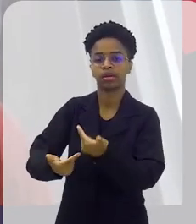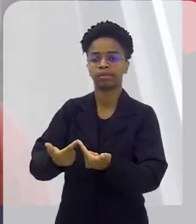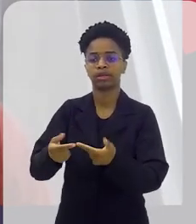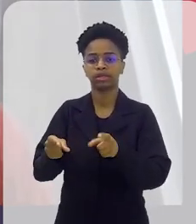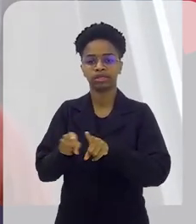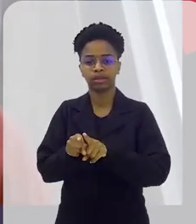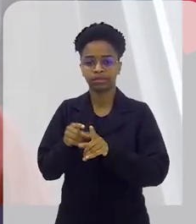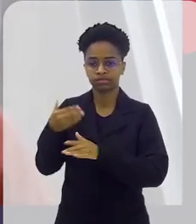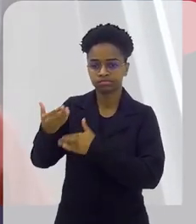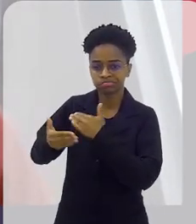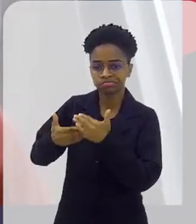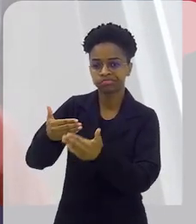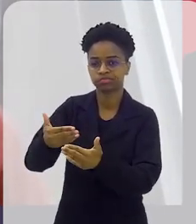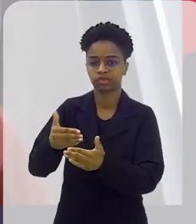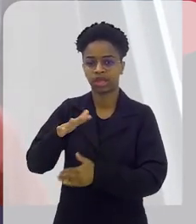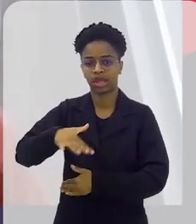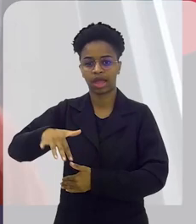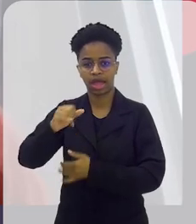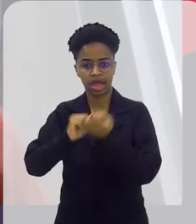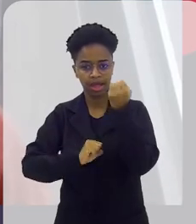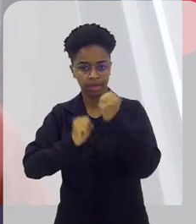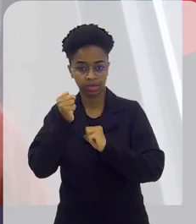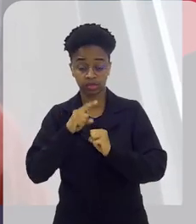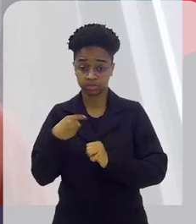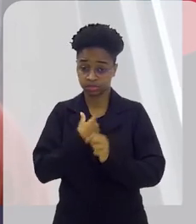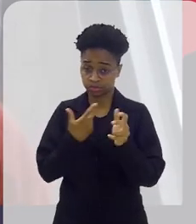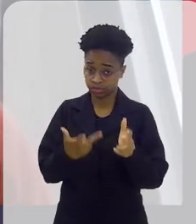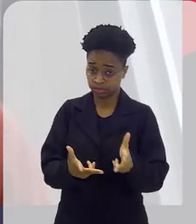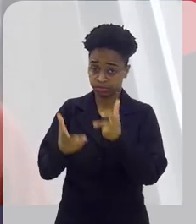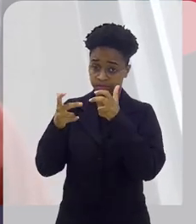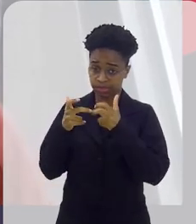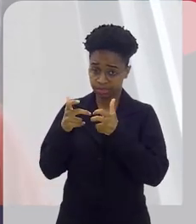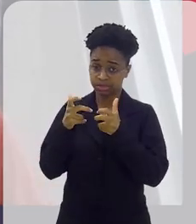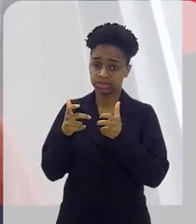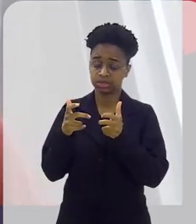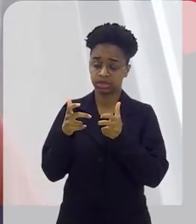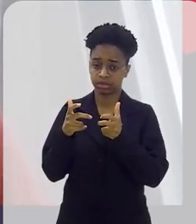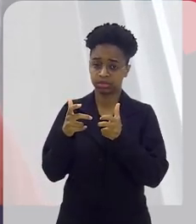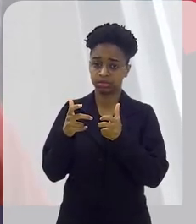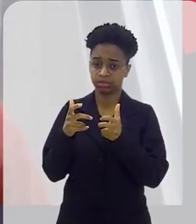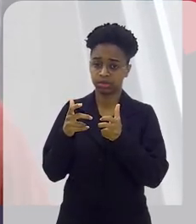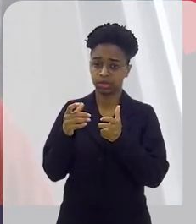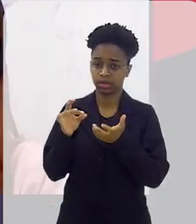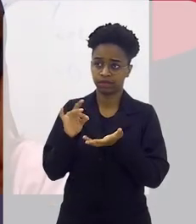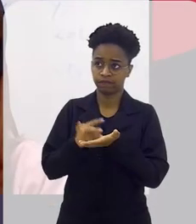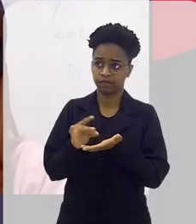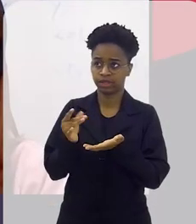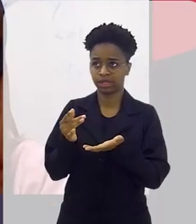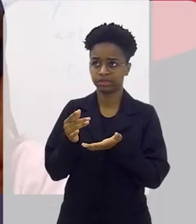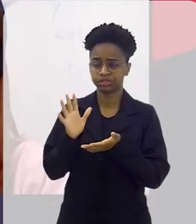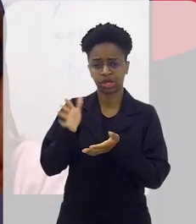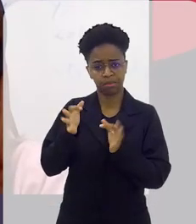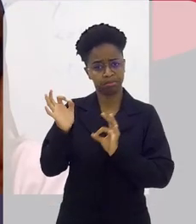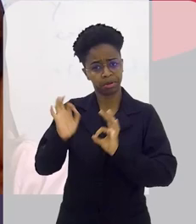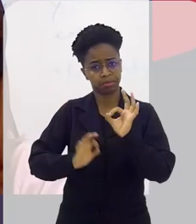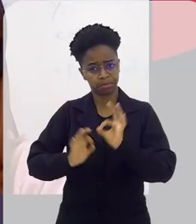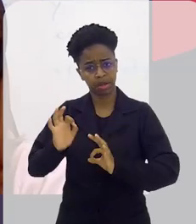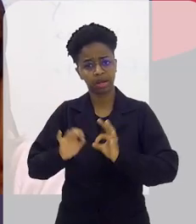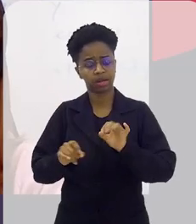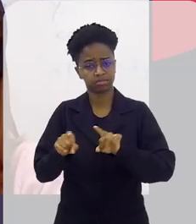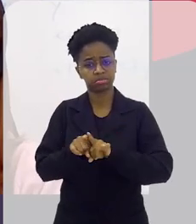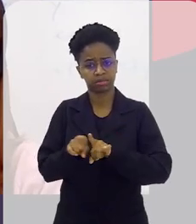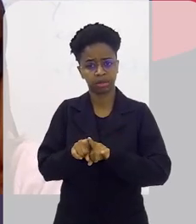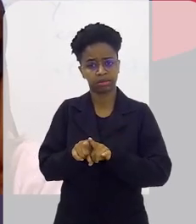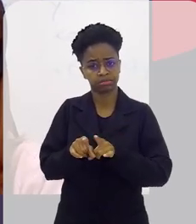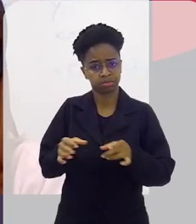em desenvolvimento dessa indústria, a gente nota que eles estão muito preparados